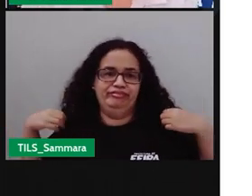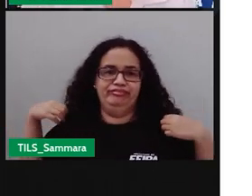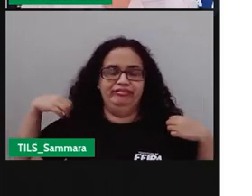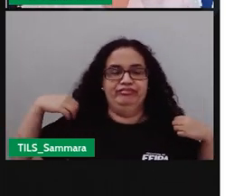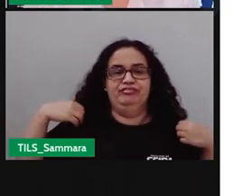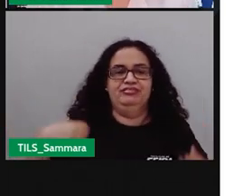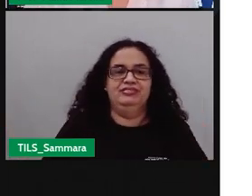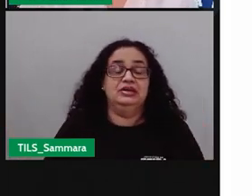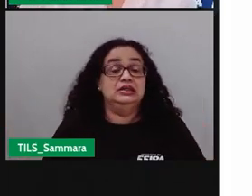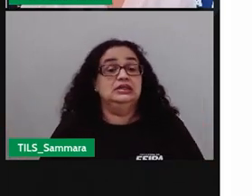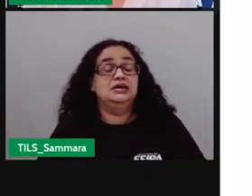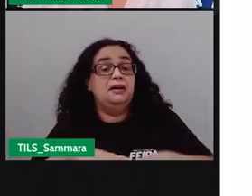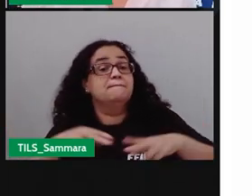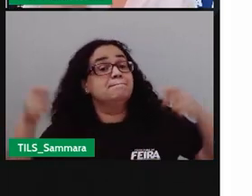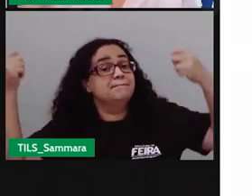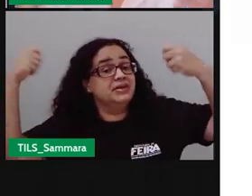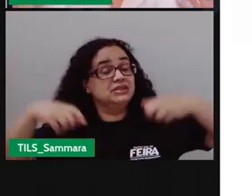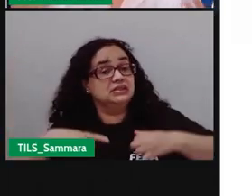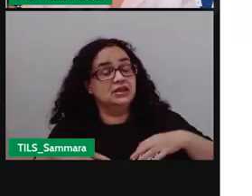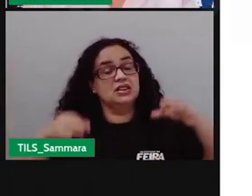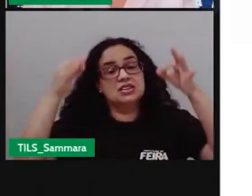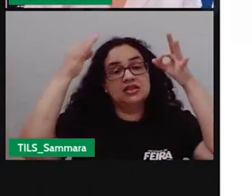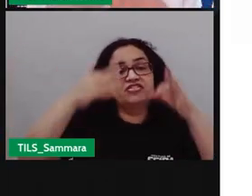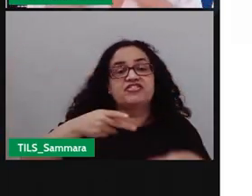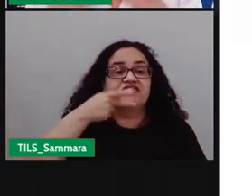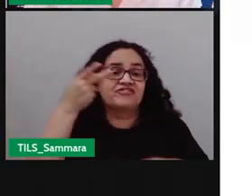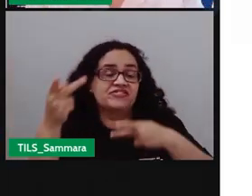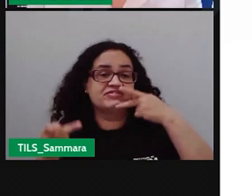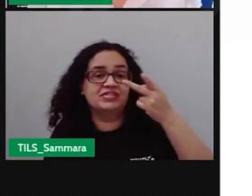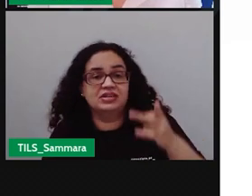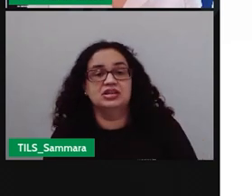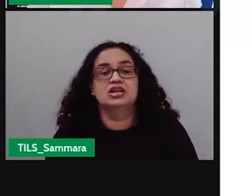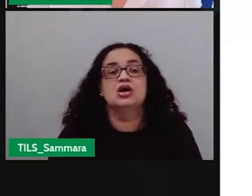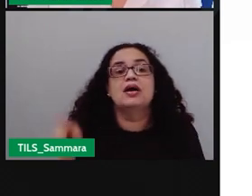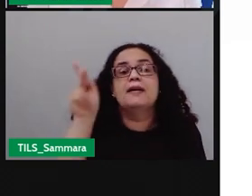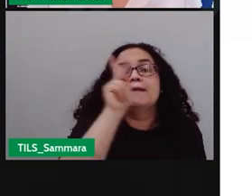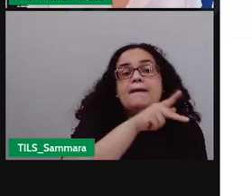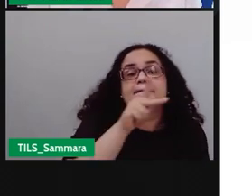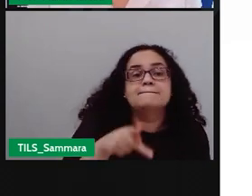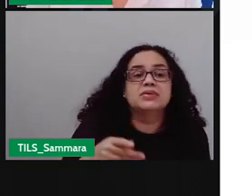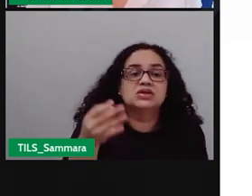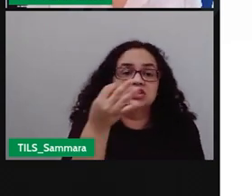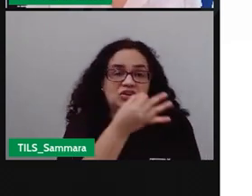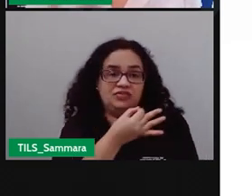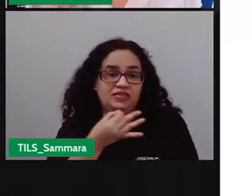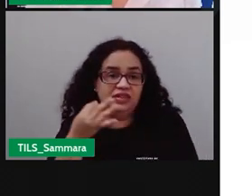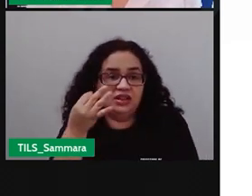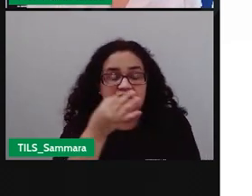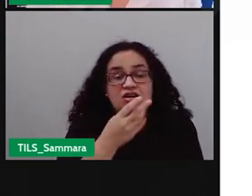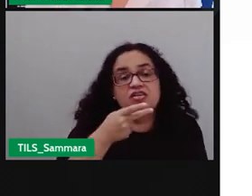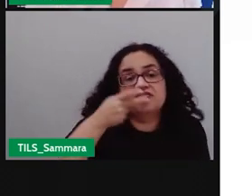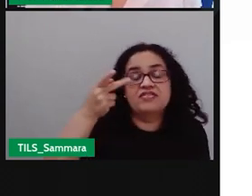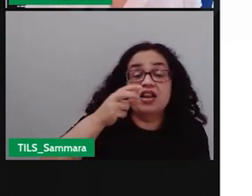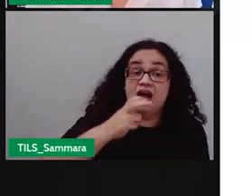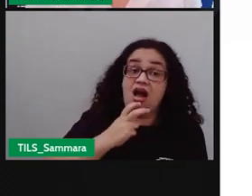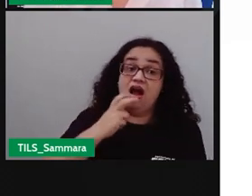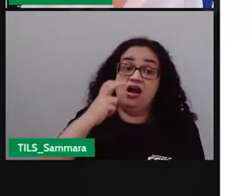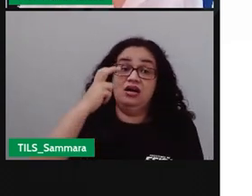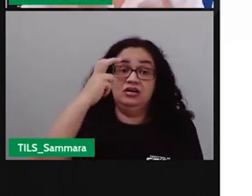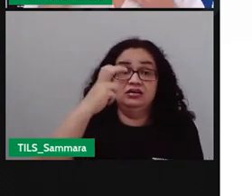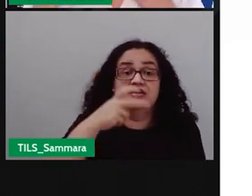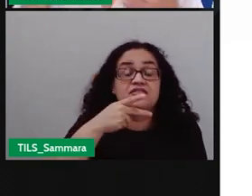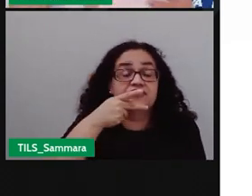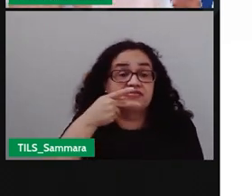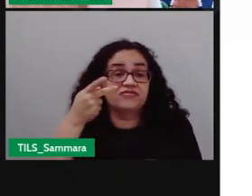bom a gente precisa o que manter uma boa fala falar olha como a prof fala com vocês fala alto não é isso